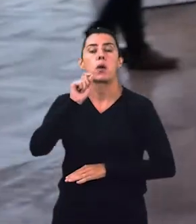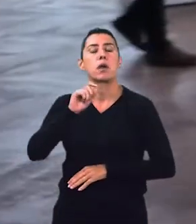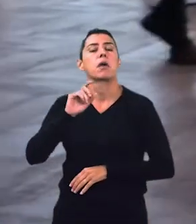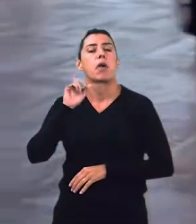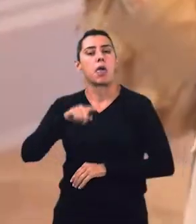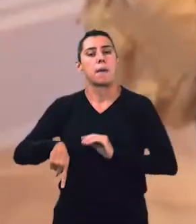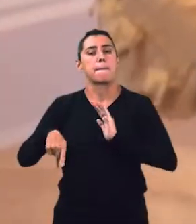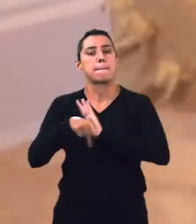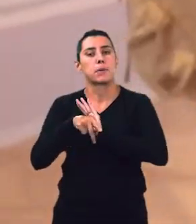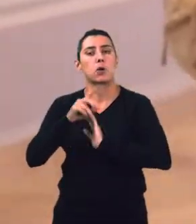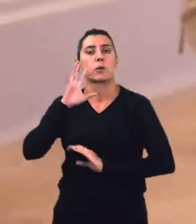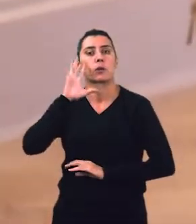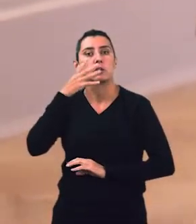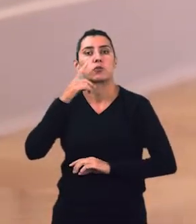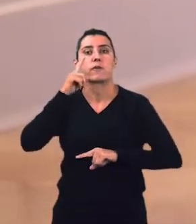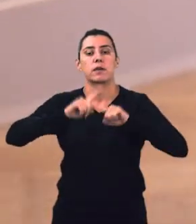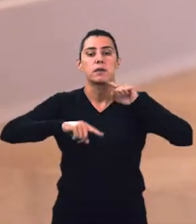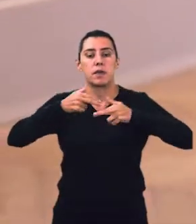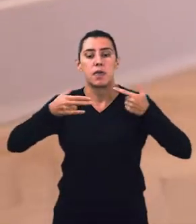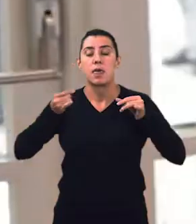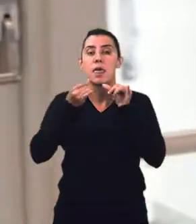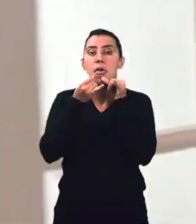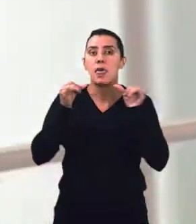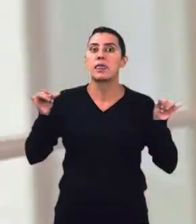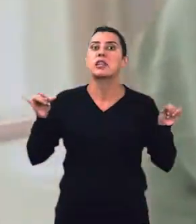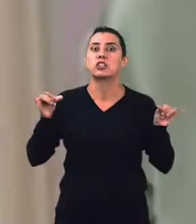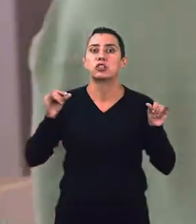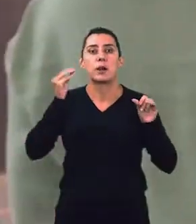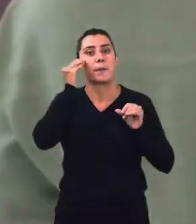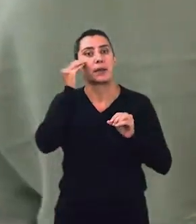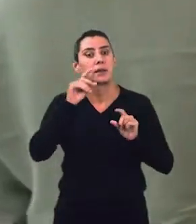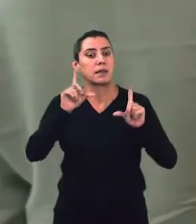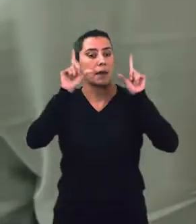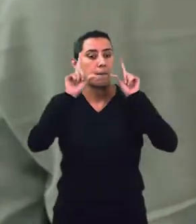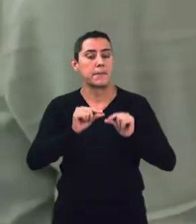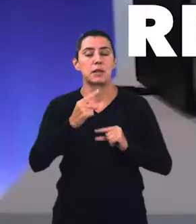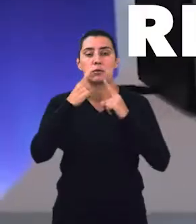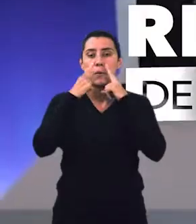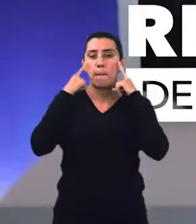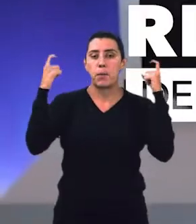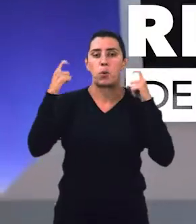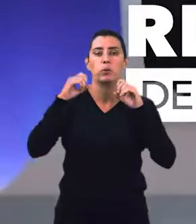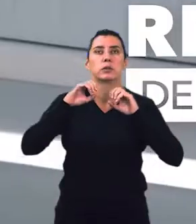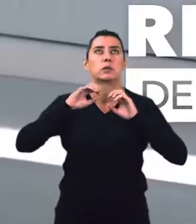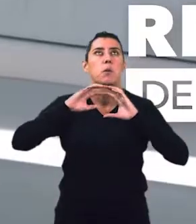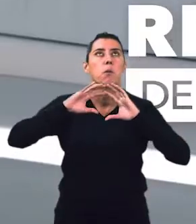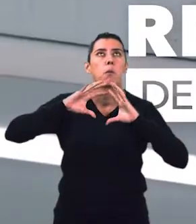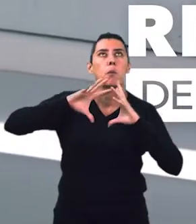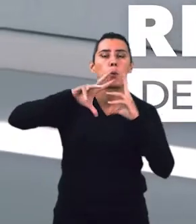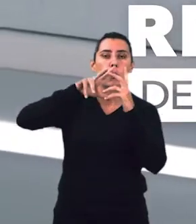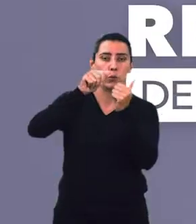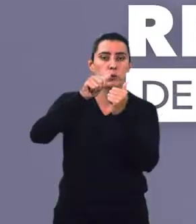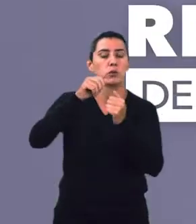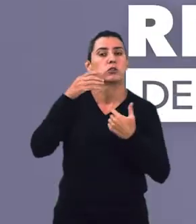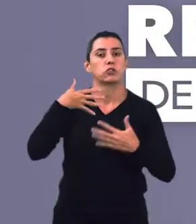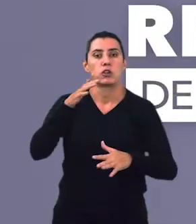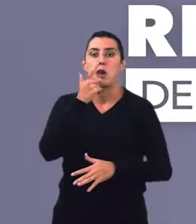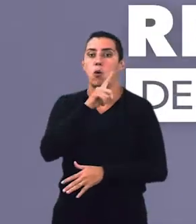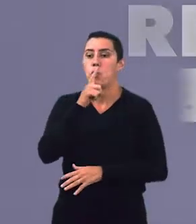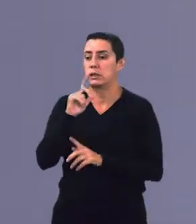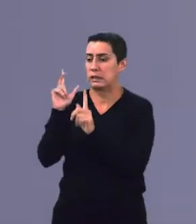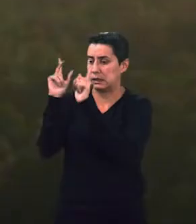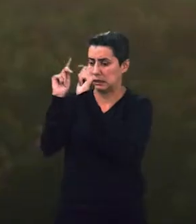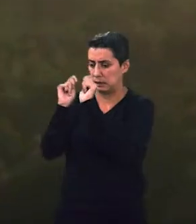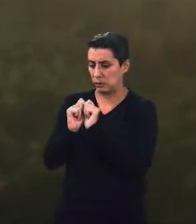reduzir as emissões de carbono. Nos últimos 11 anos, as soluções Huawei Digital Power ajudaram a reduzir 1,8